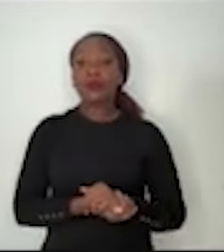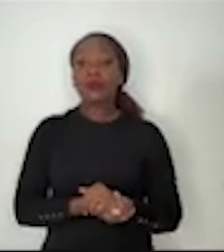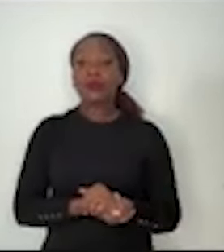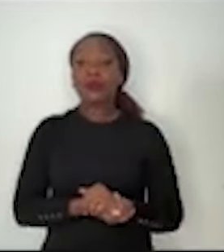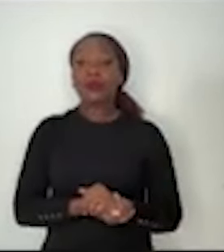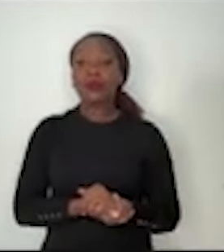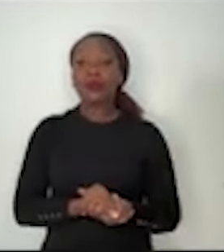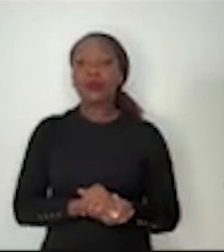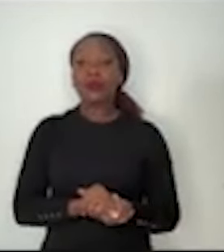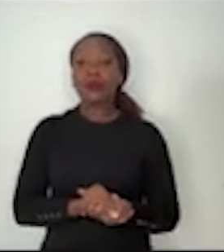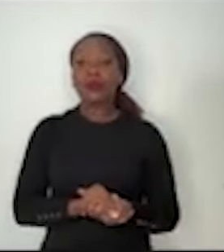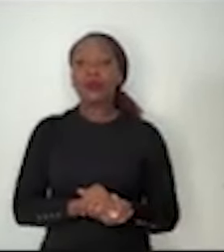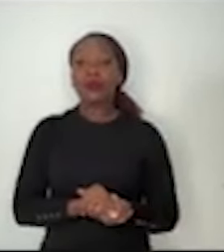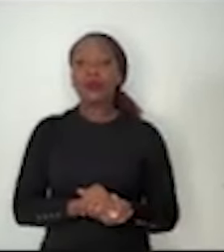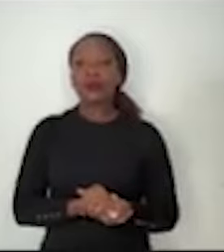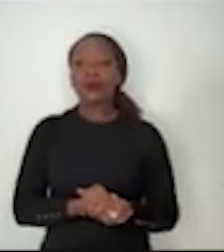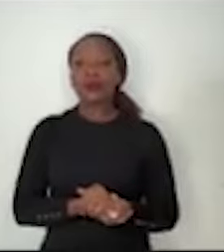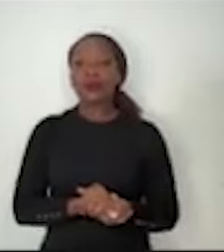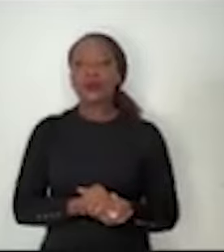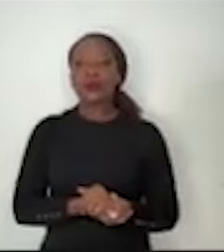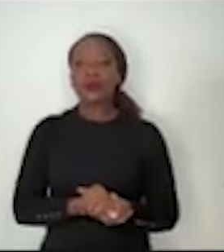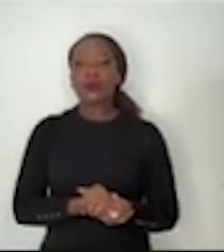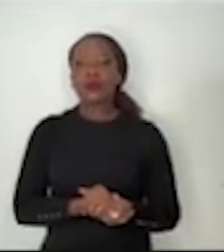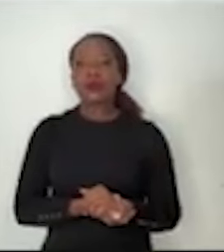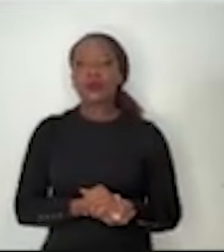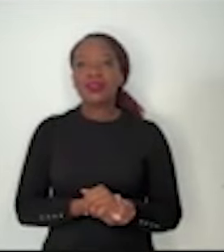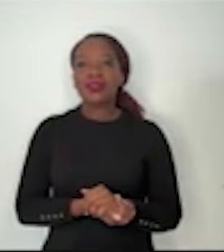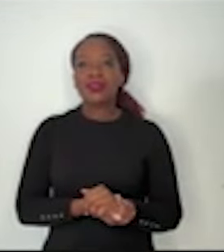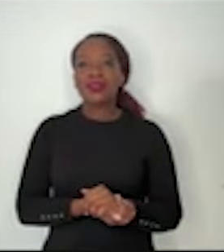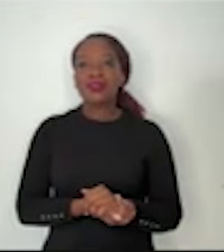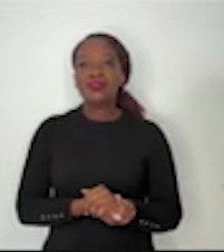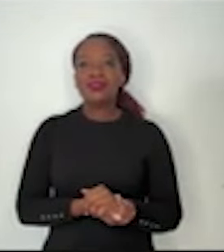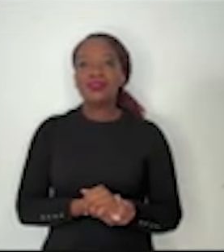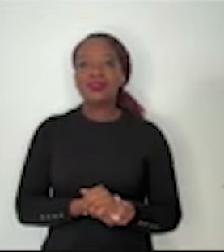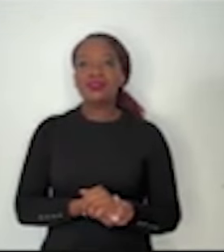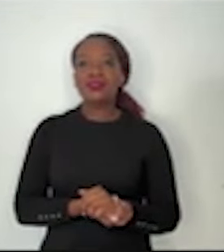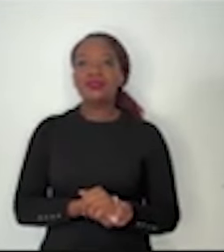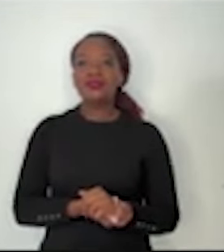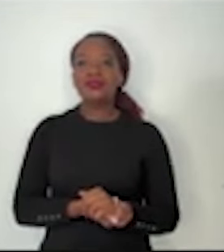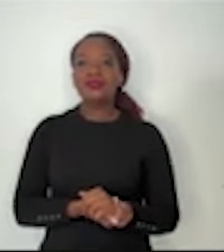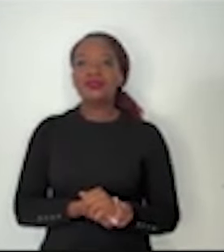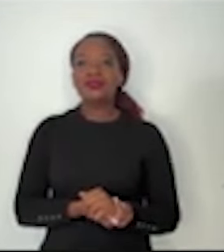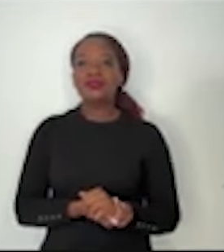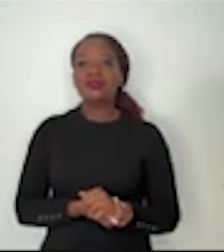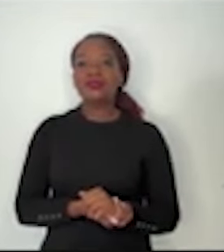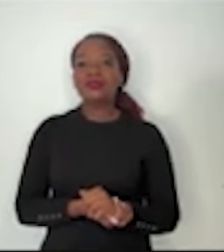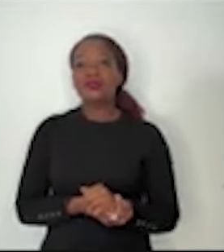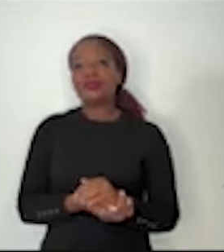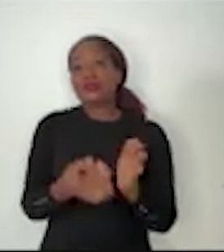posso cantar também viu Ilona o combinado era à noite mas tudo bem